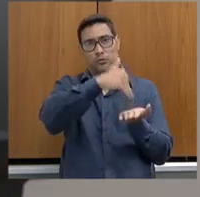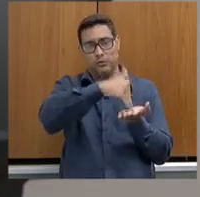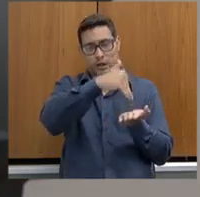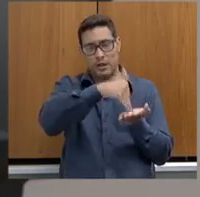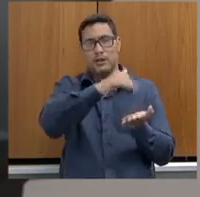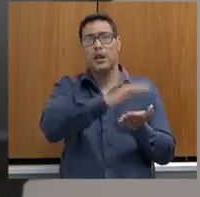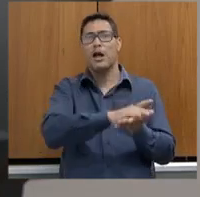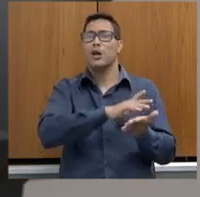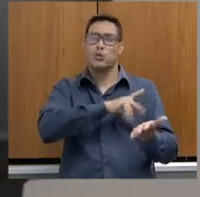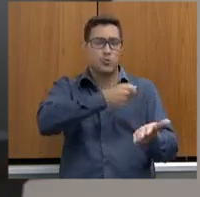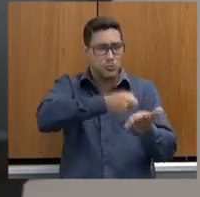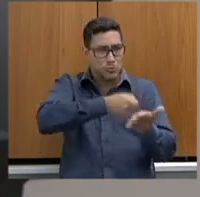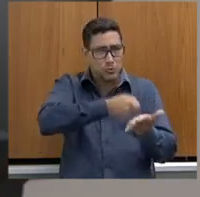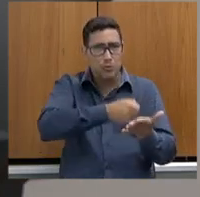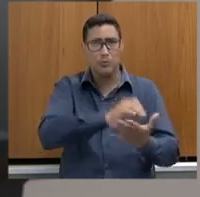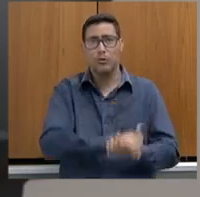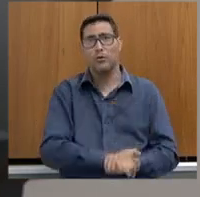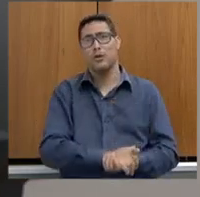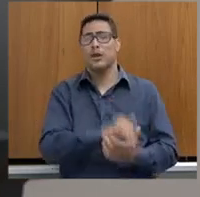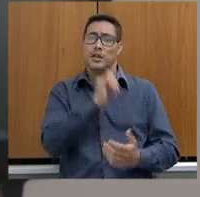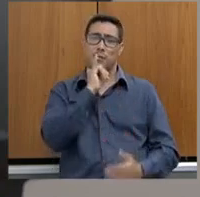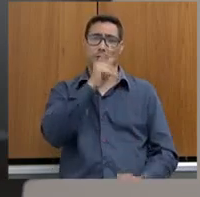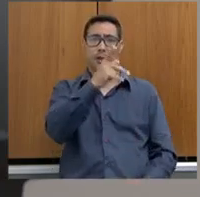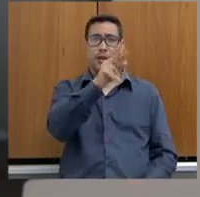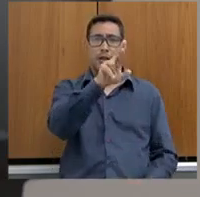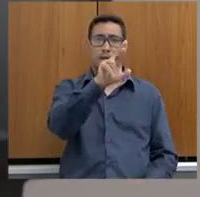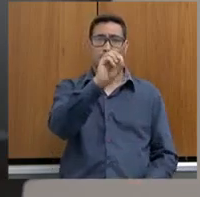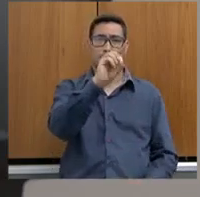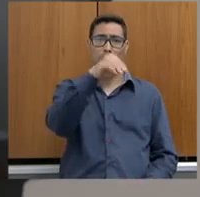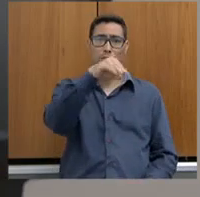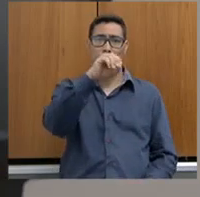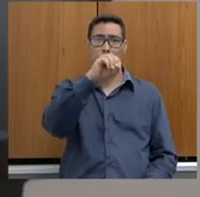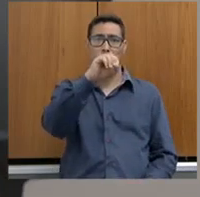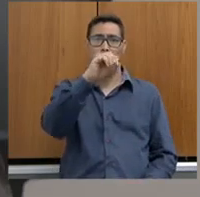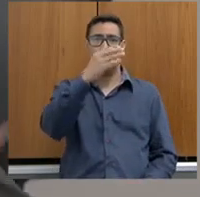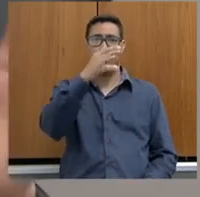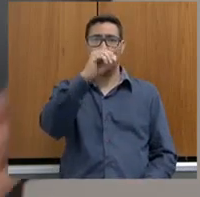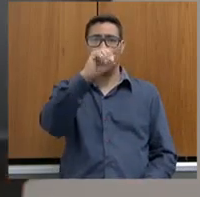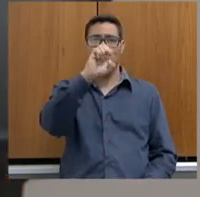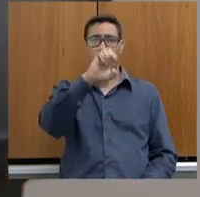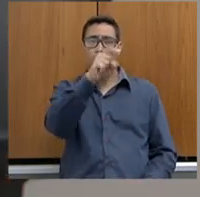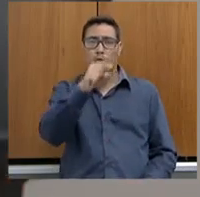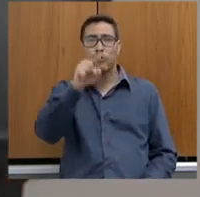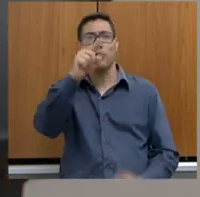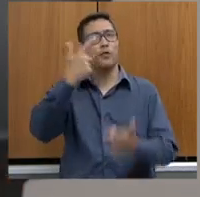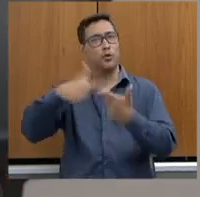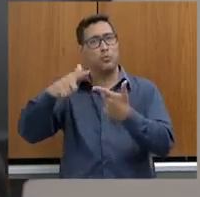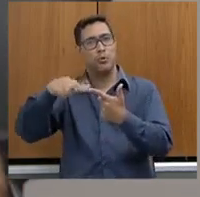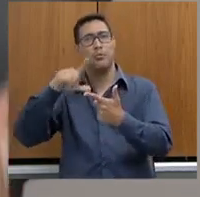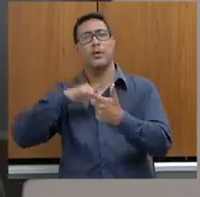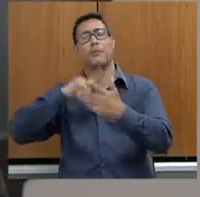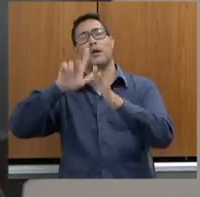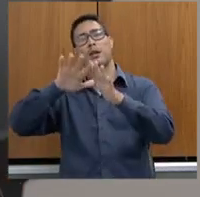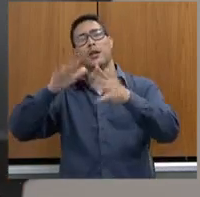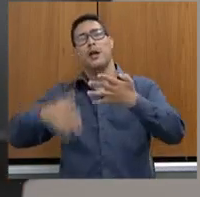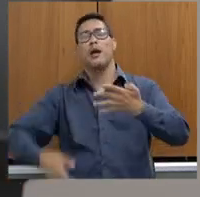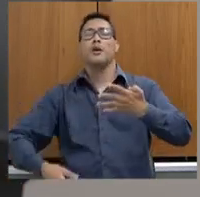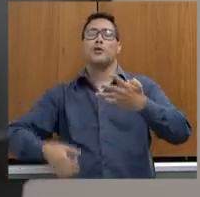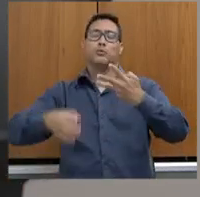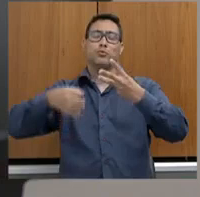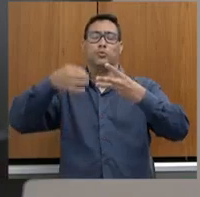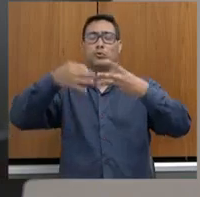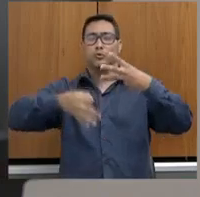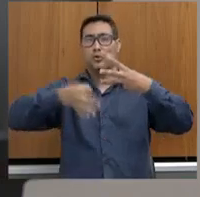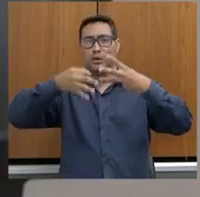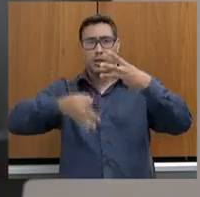Cobramos. Essa questão das promoções, por exemplo, foi tema que problemas no judiciário, porque eles estavam tendo que judicializar as